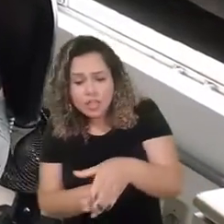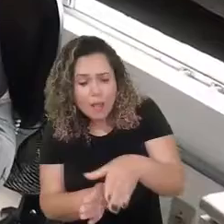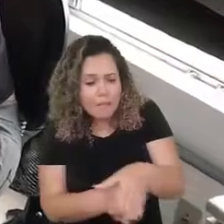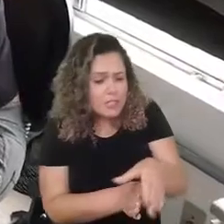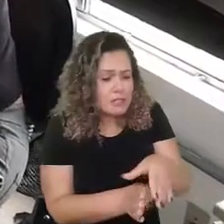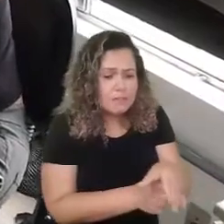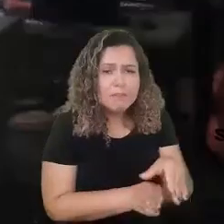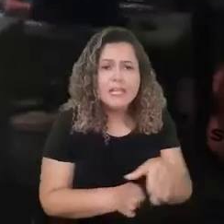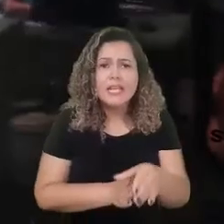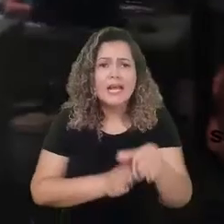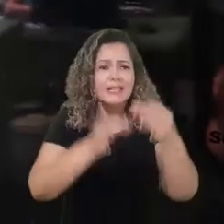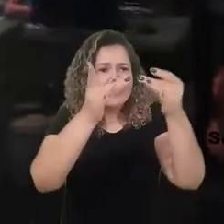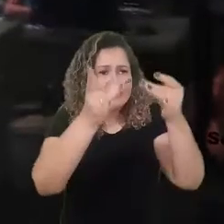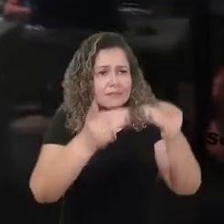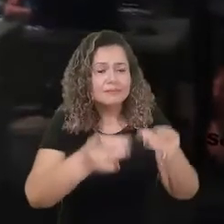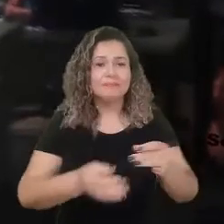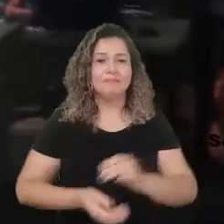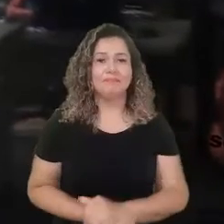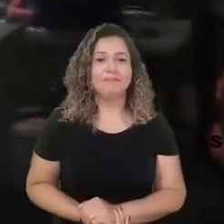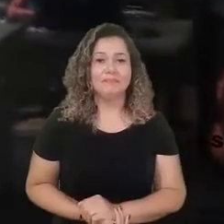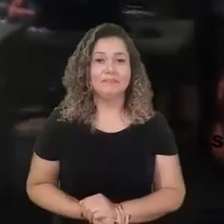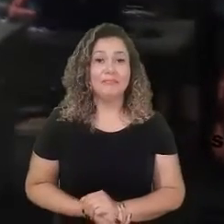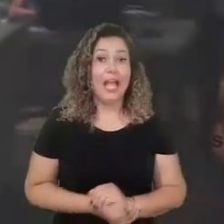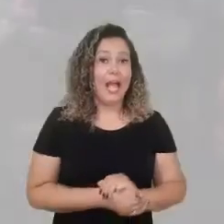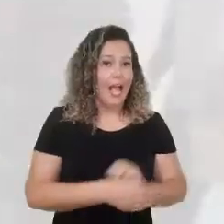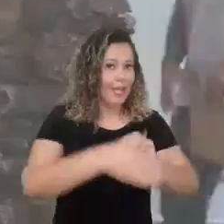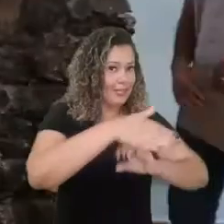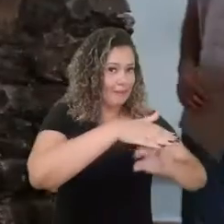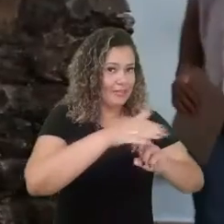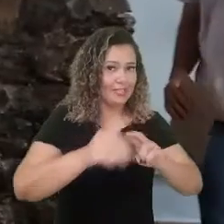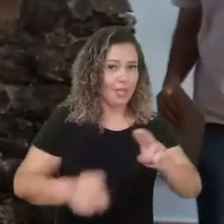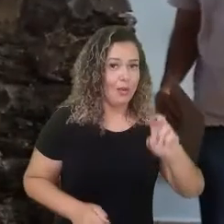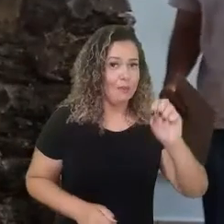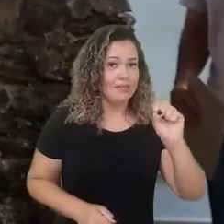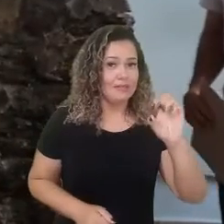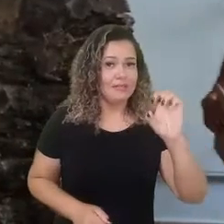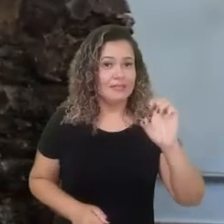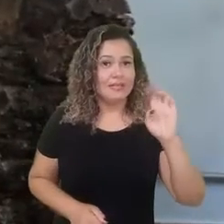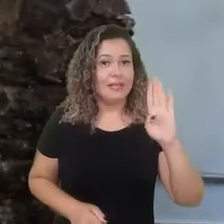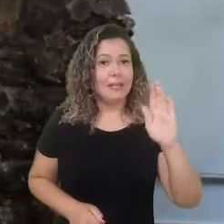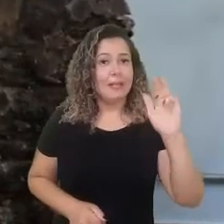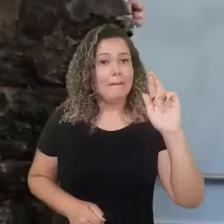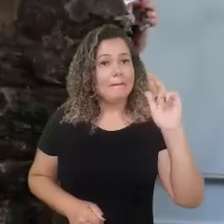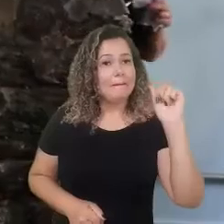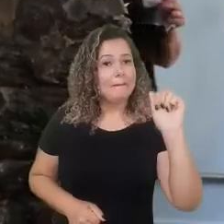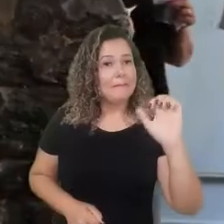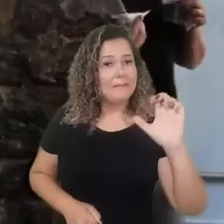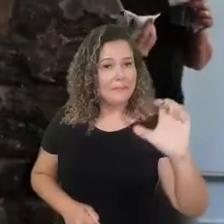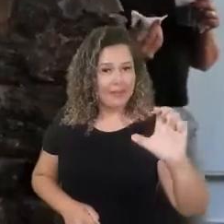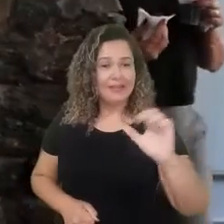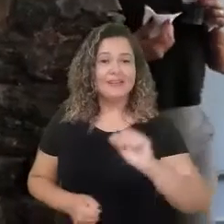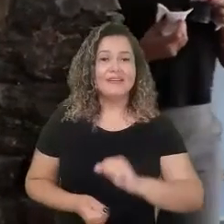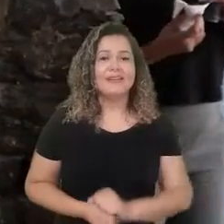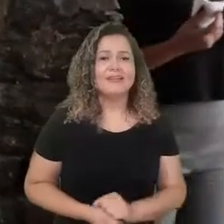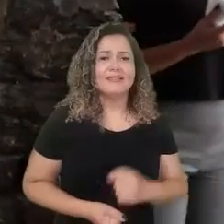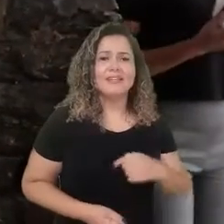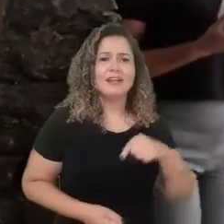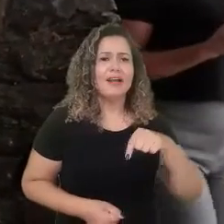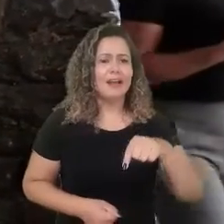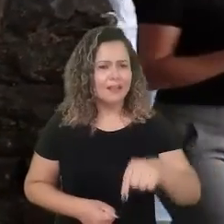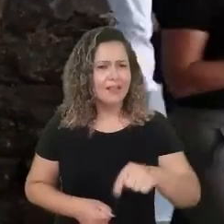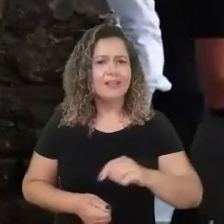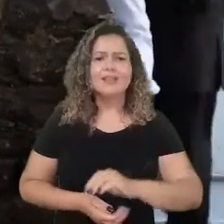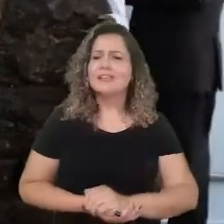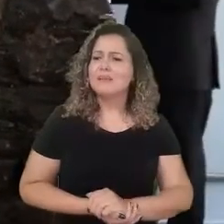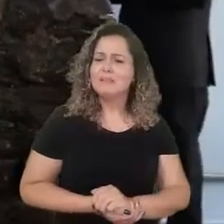positivo é a orientação sobre a gestão de sua atividade. O SEBRAE gostaria de parabenizar por essa importante iniciativa, que é